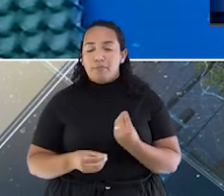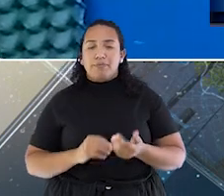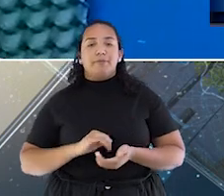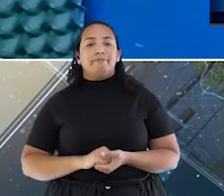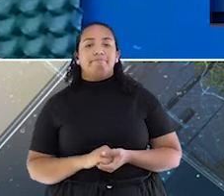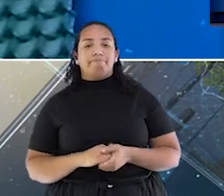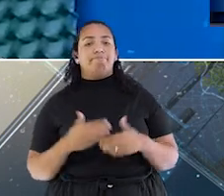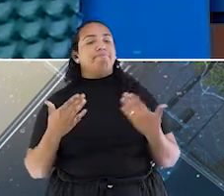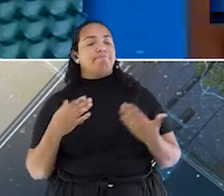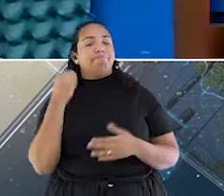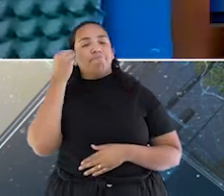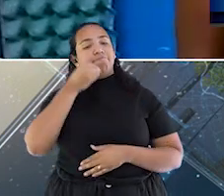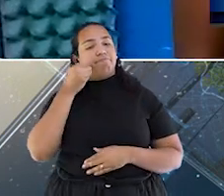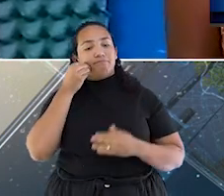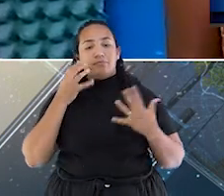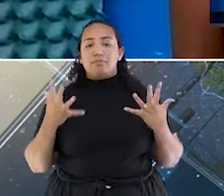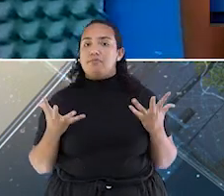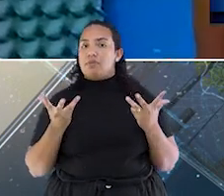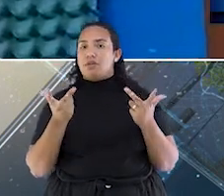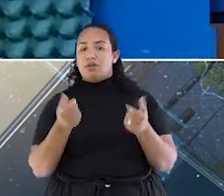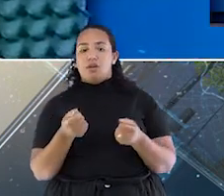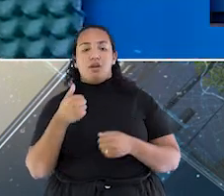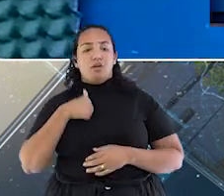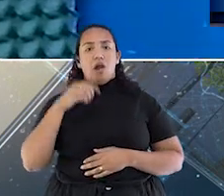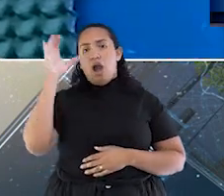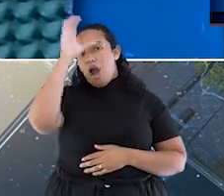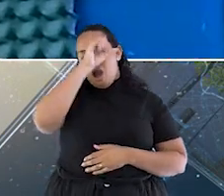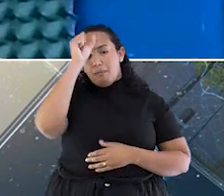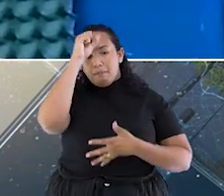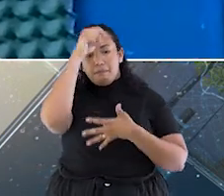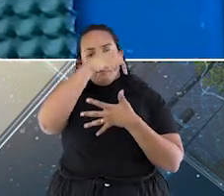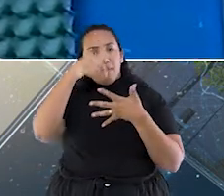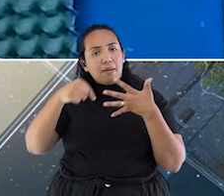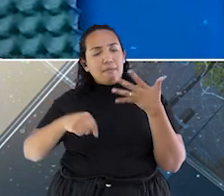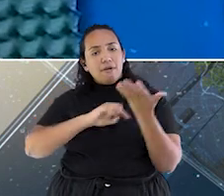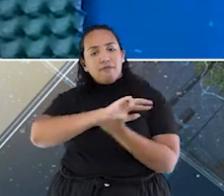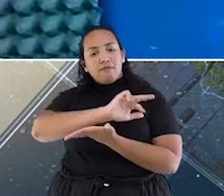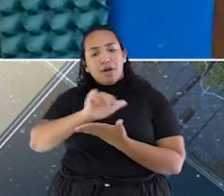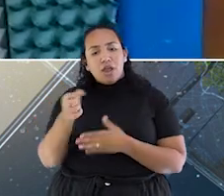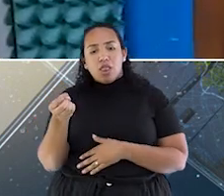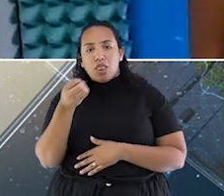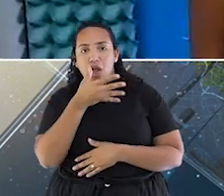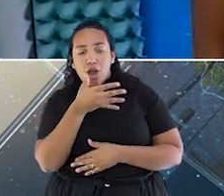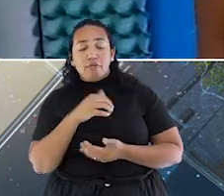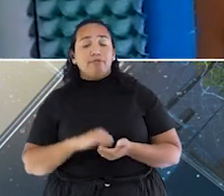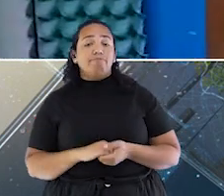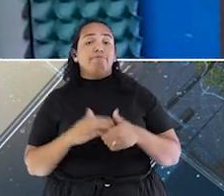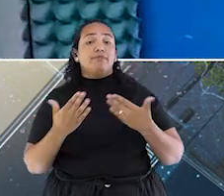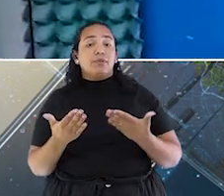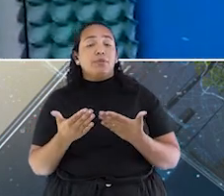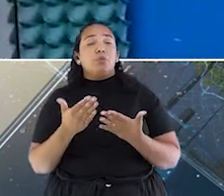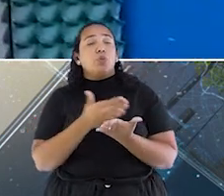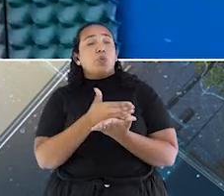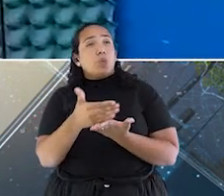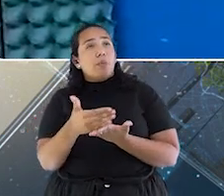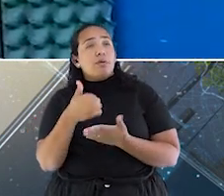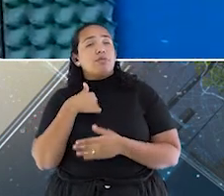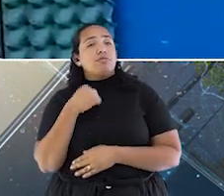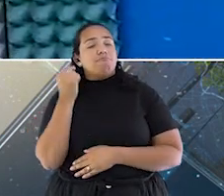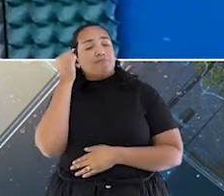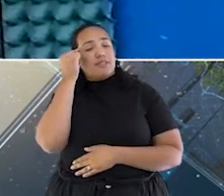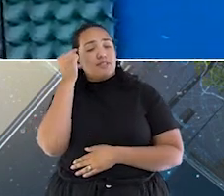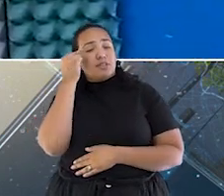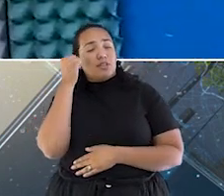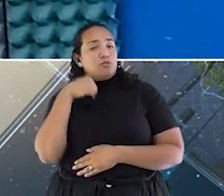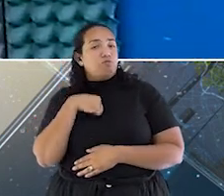sensacional. Estou aprendendo várias coisas novas. No começo eu achei que eu não ia conseguir comunicar